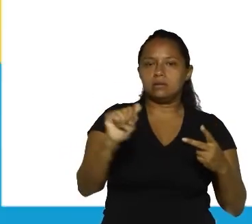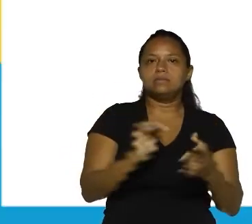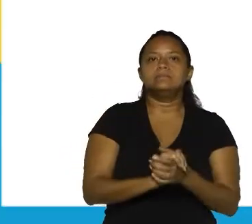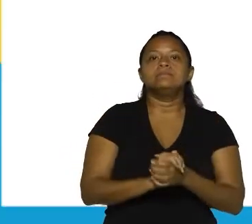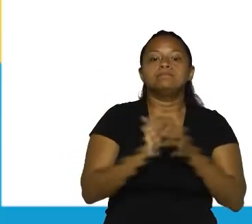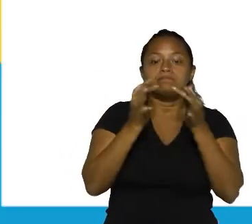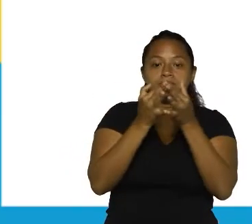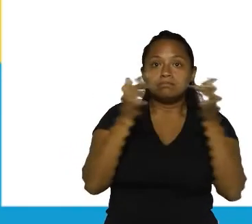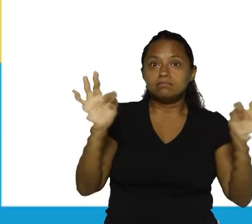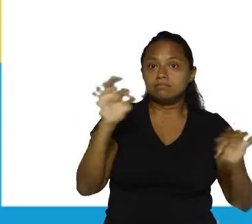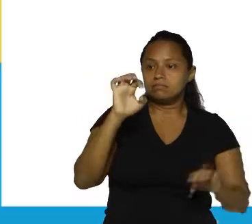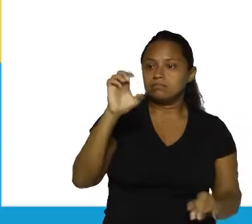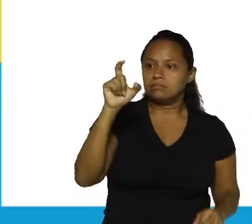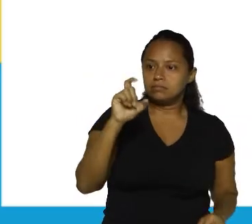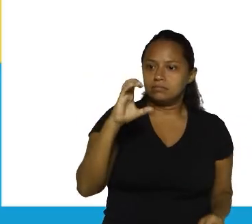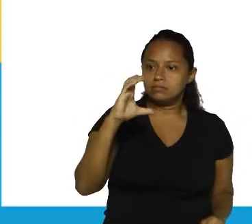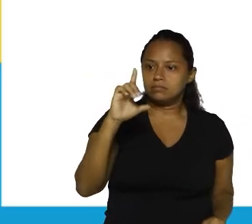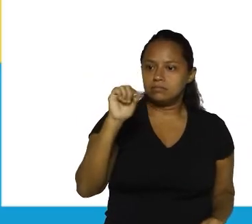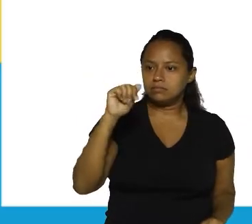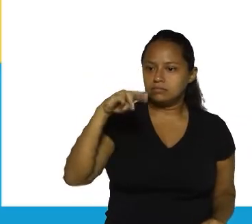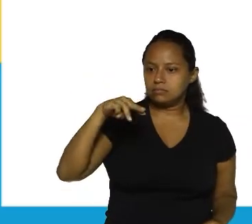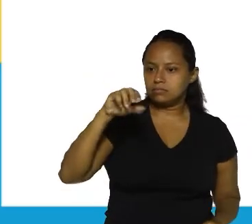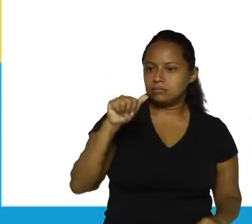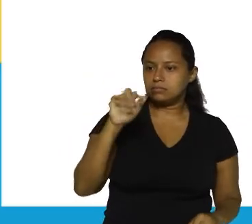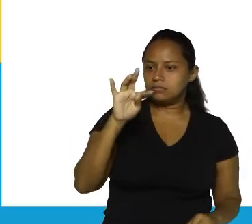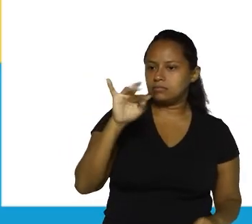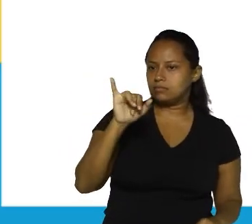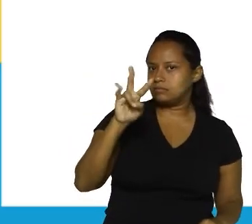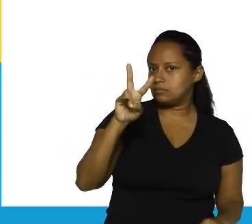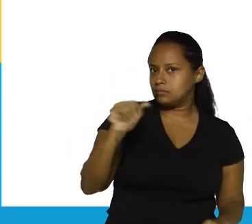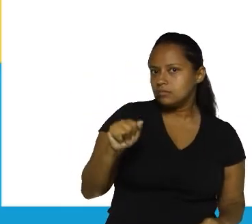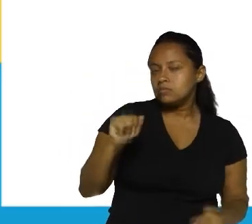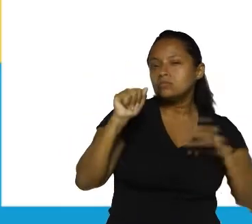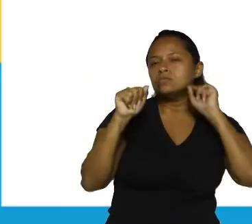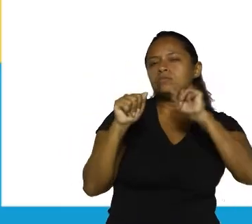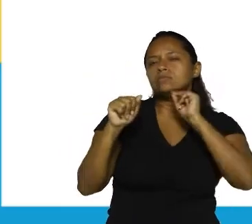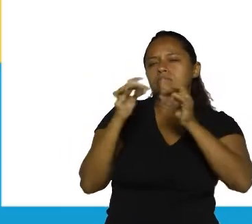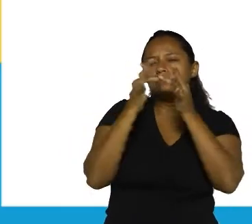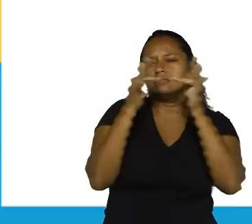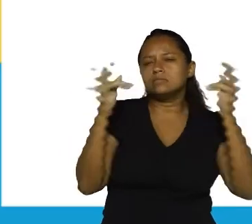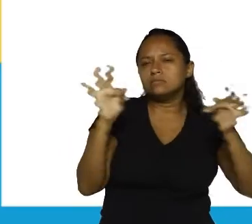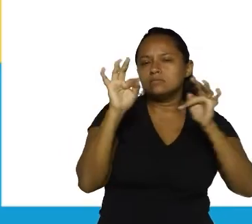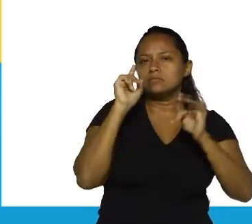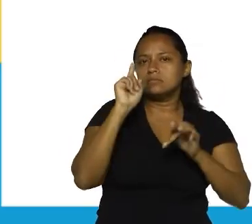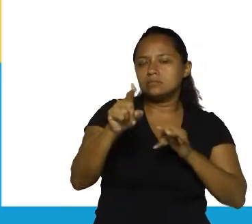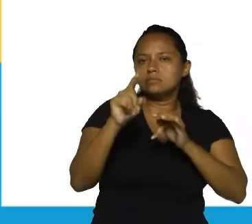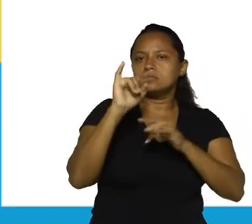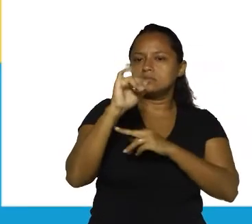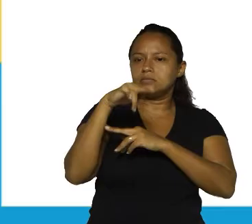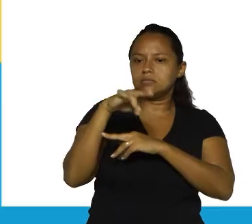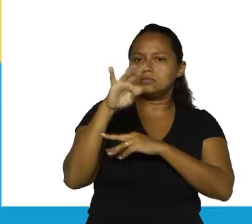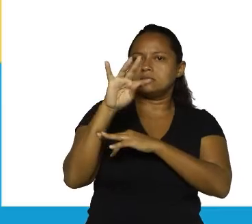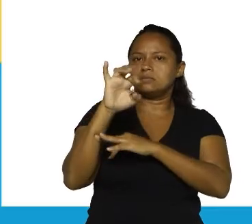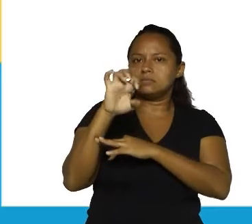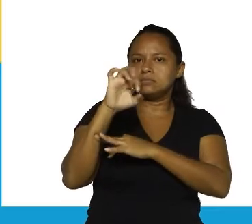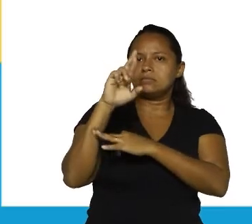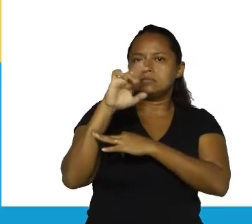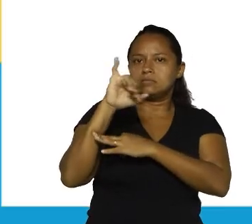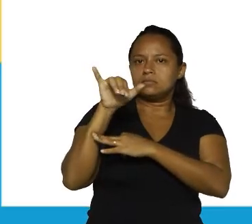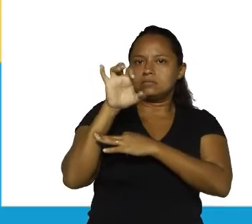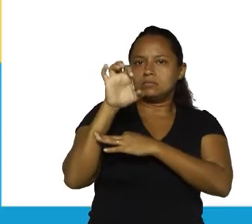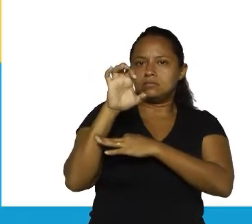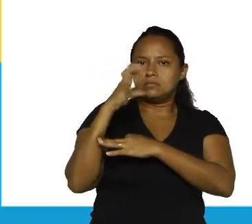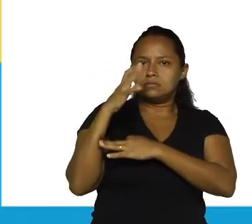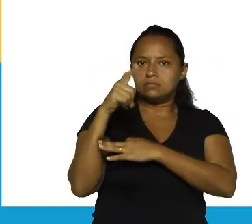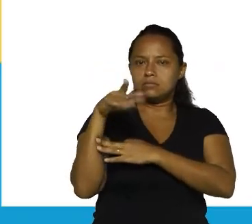exclamativa, um exemplo de frase exclamativa, muito comum, são as interjeições. Boa parte das interjeições